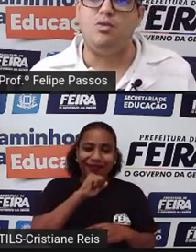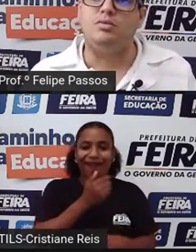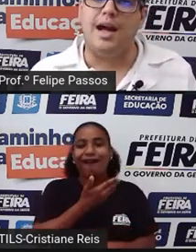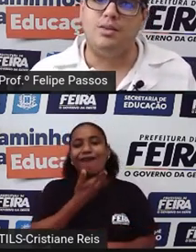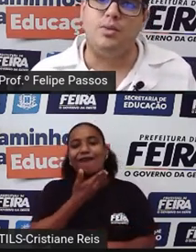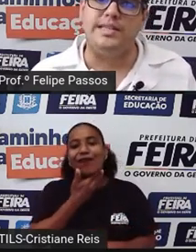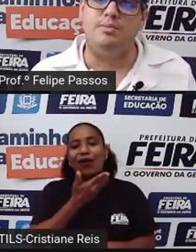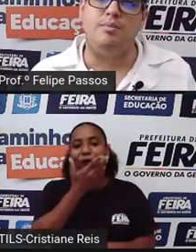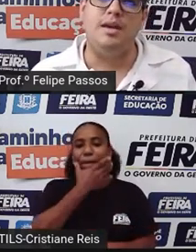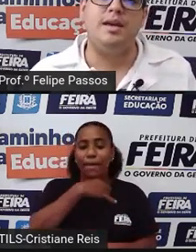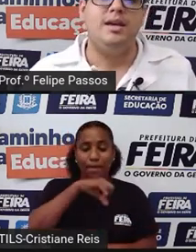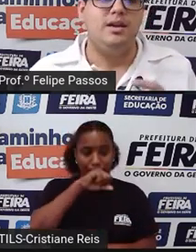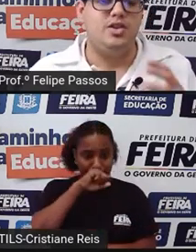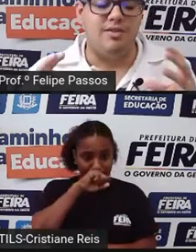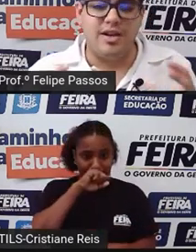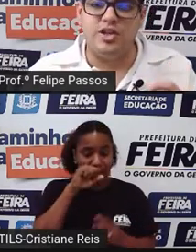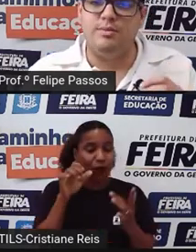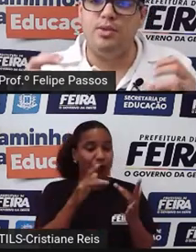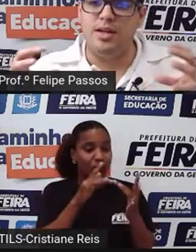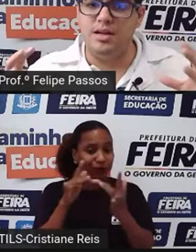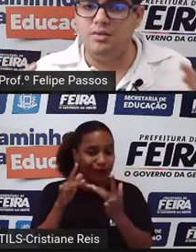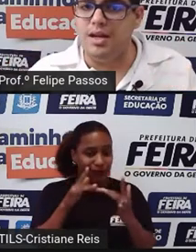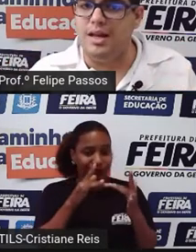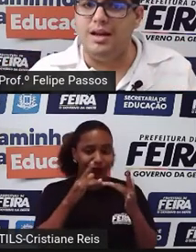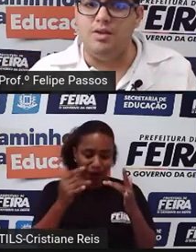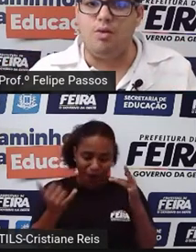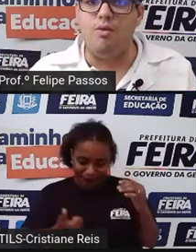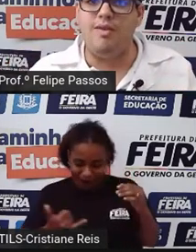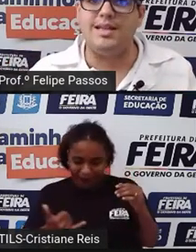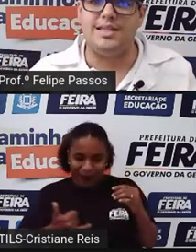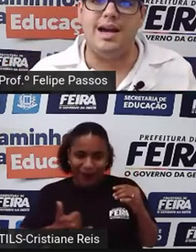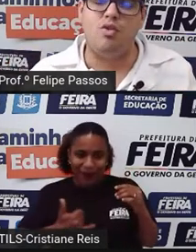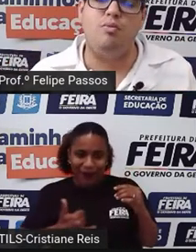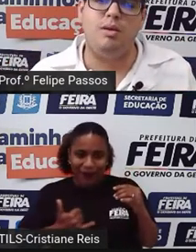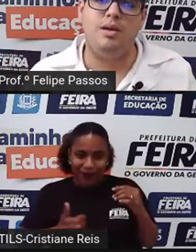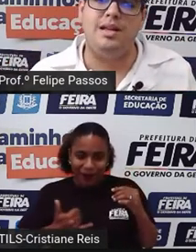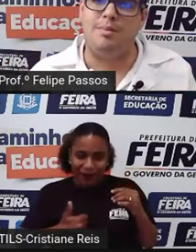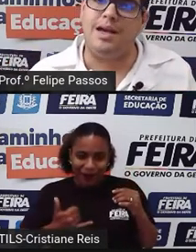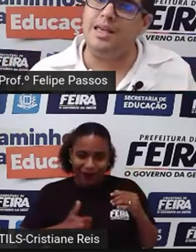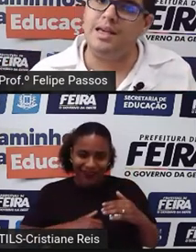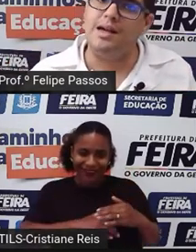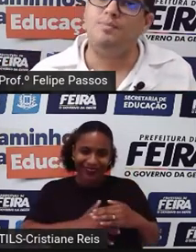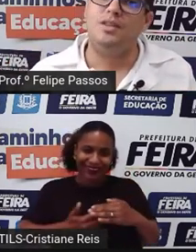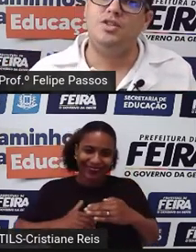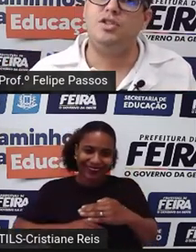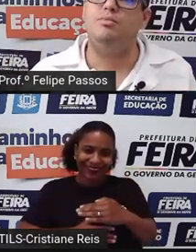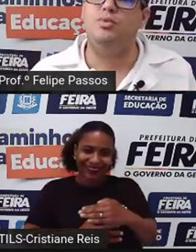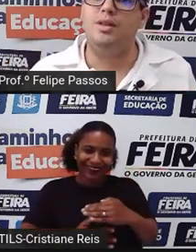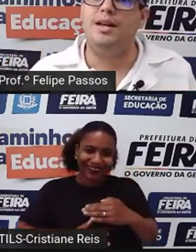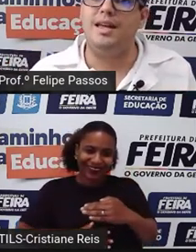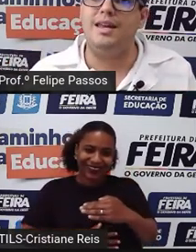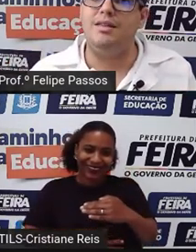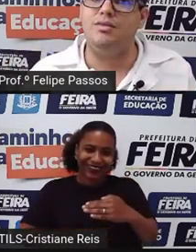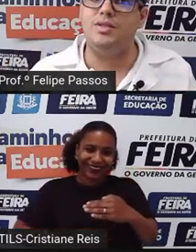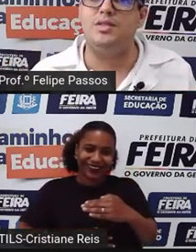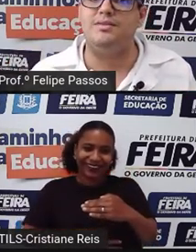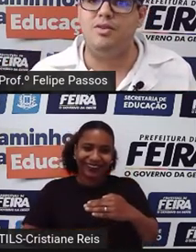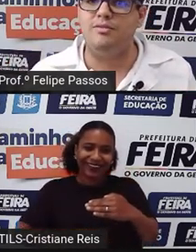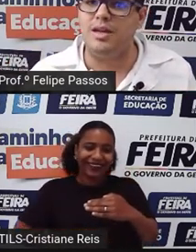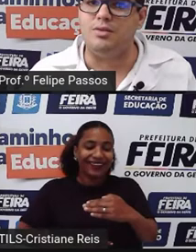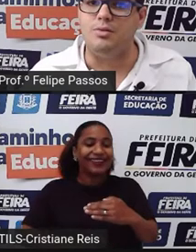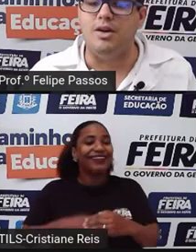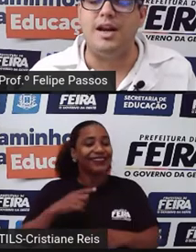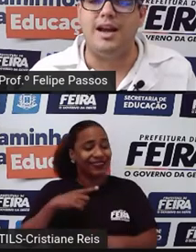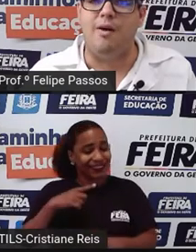em contato com esse bebê, já vai estimulando ele ali, Conversar com o bebê na barriga, estimula ele no seu